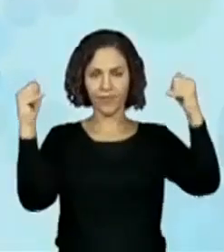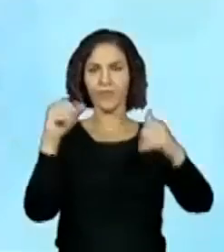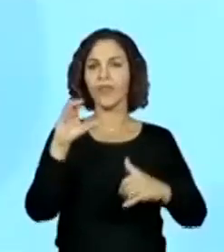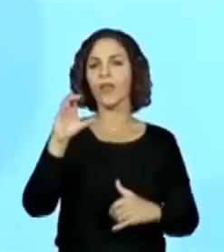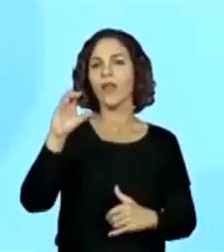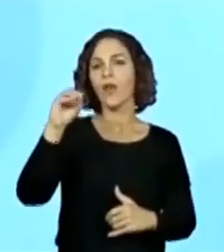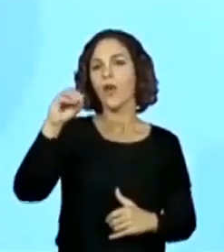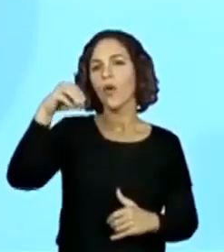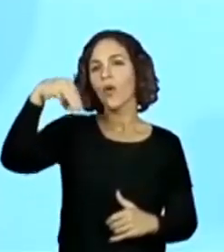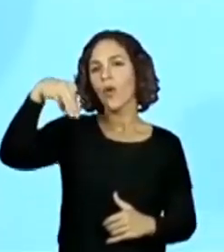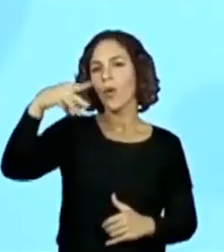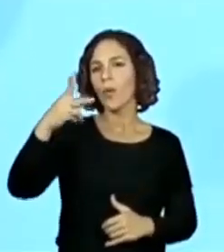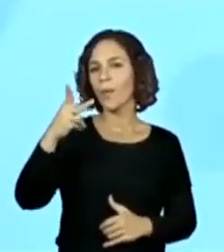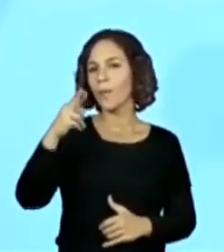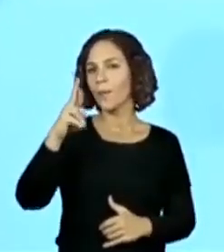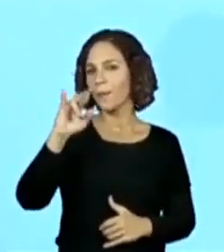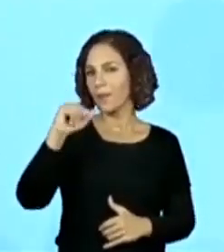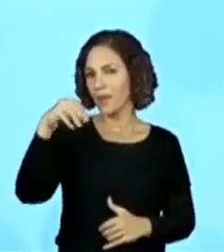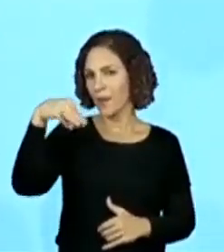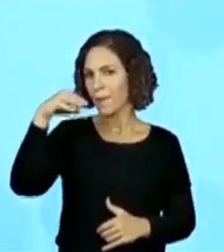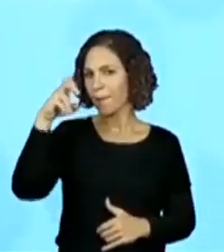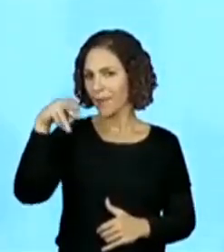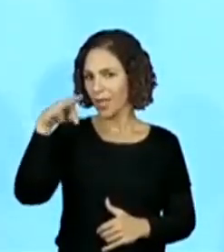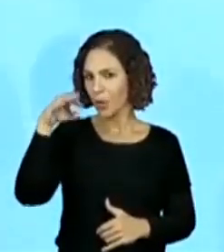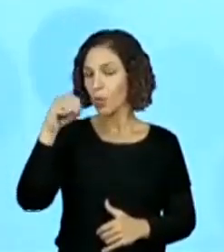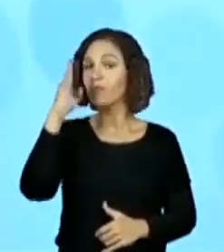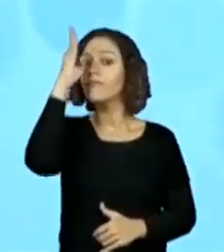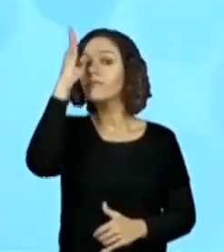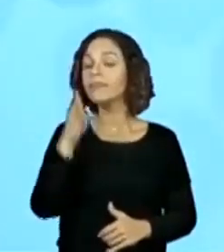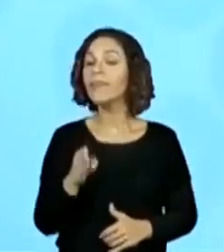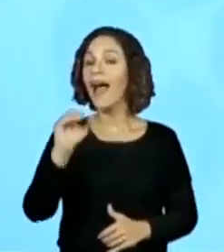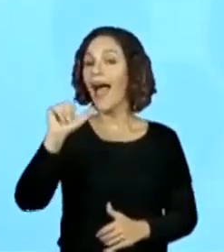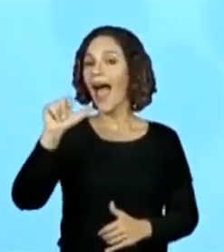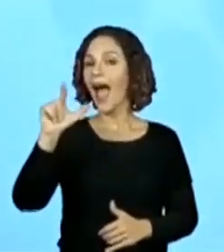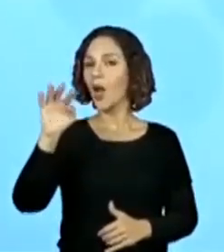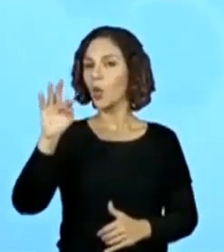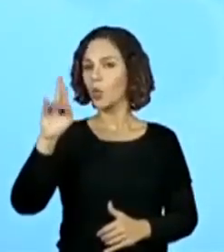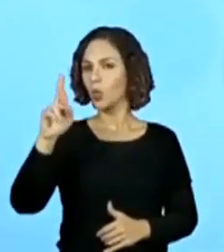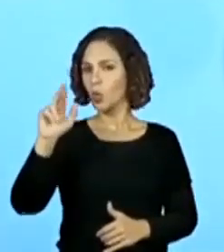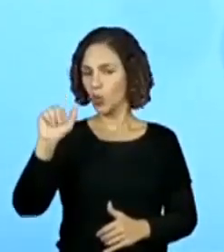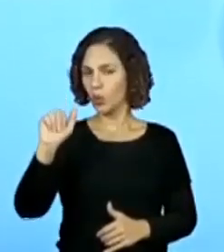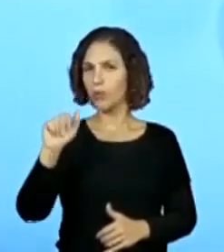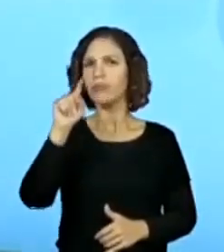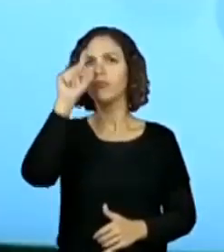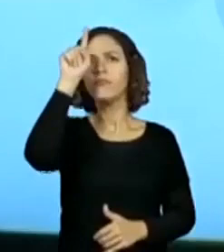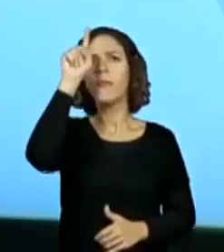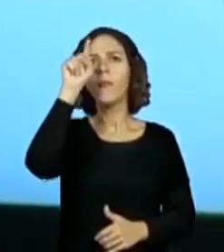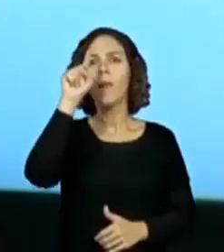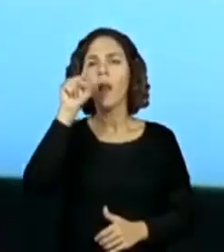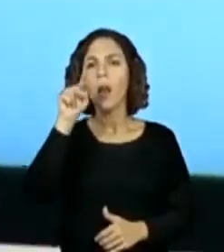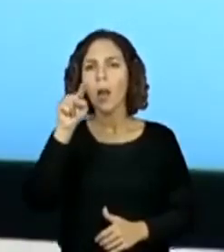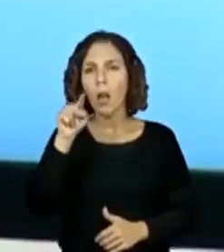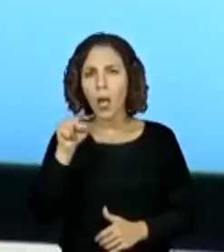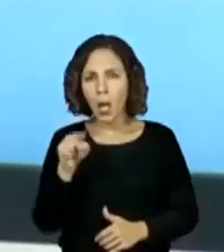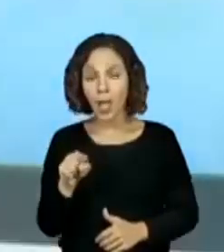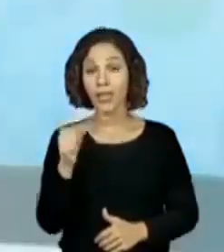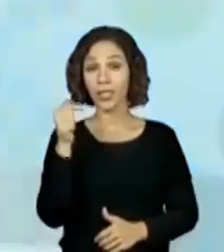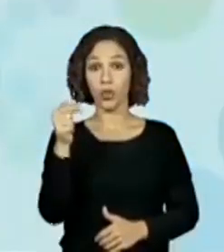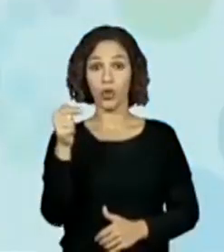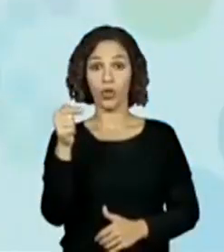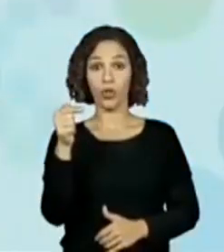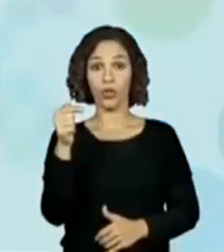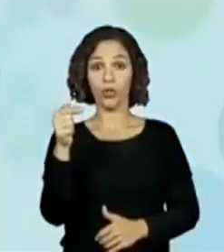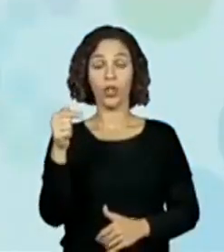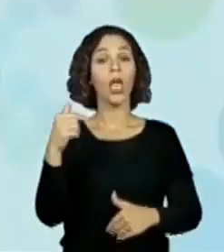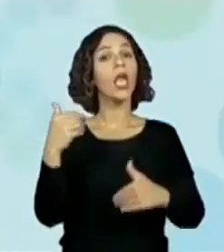dois, três, quatro, cinco, seis, sete. Então,